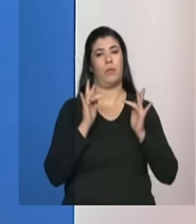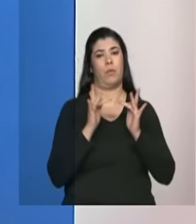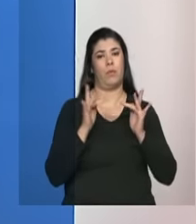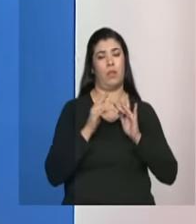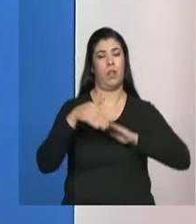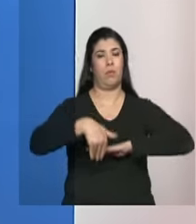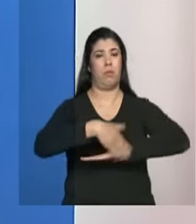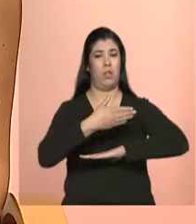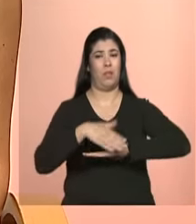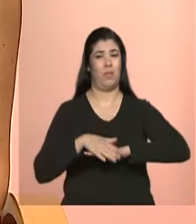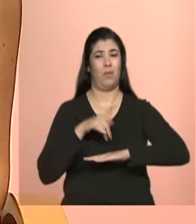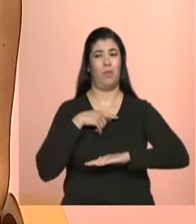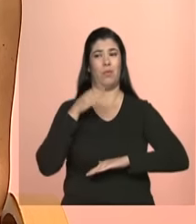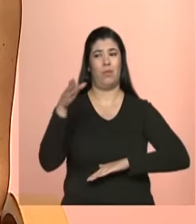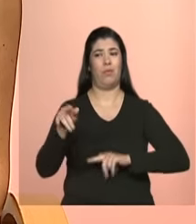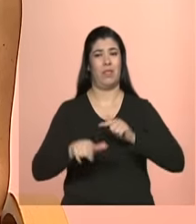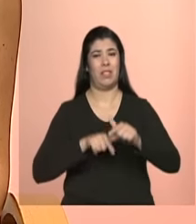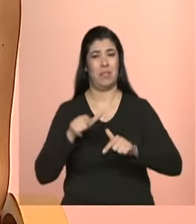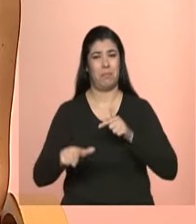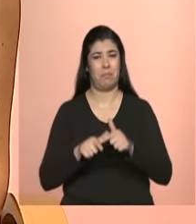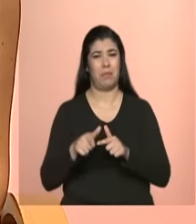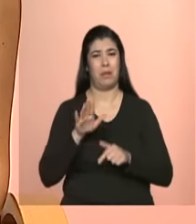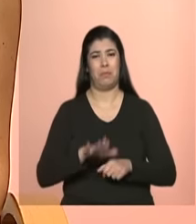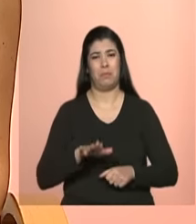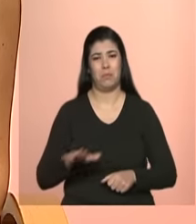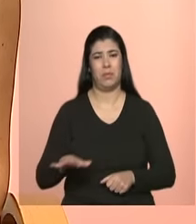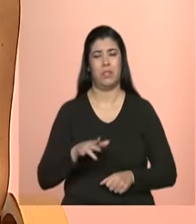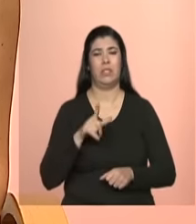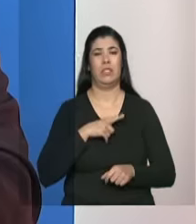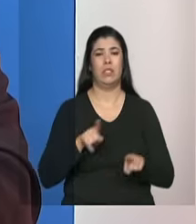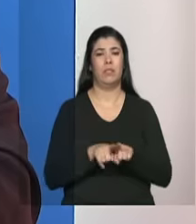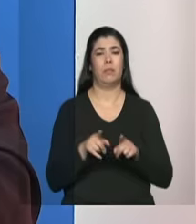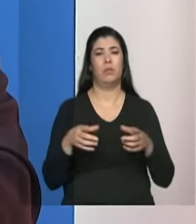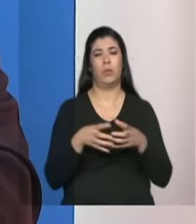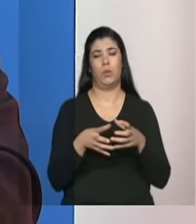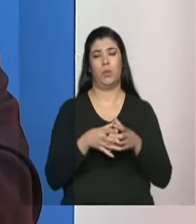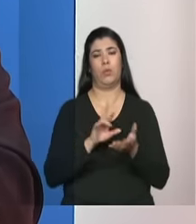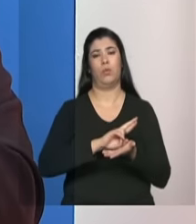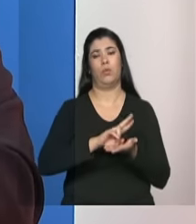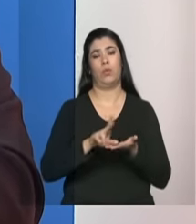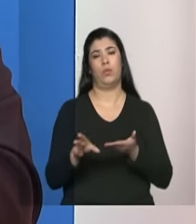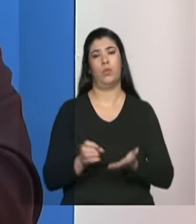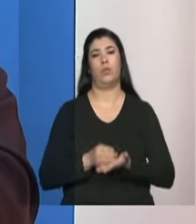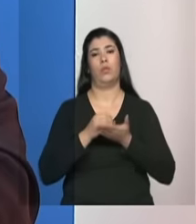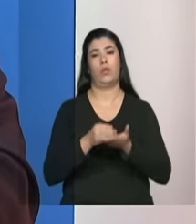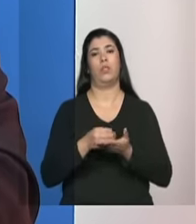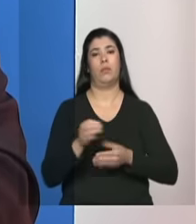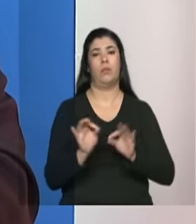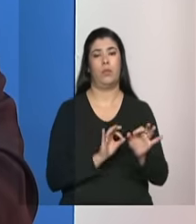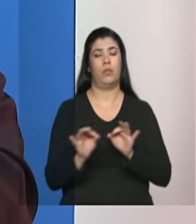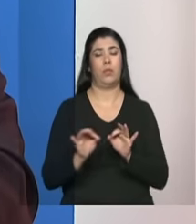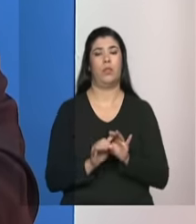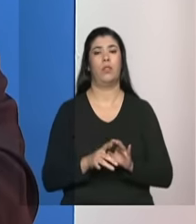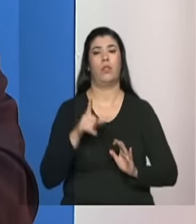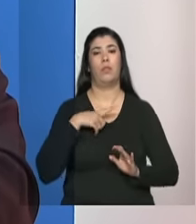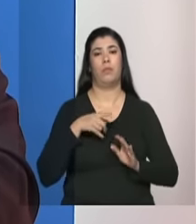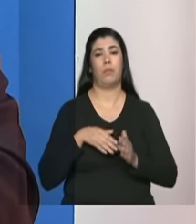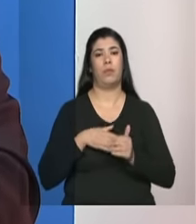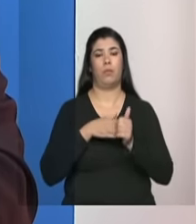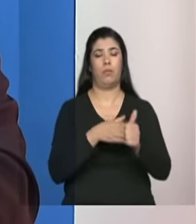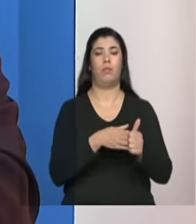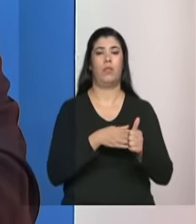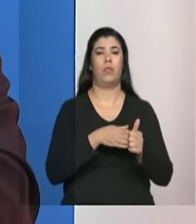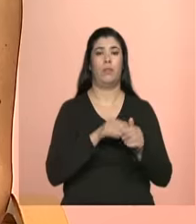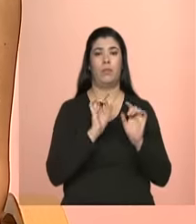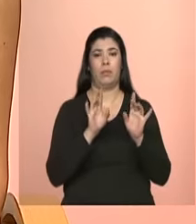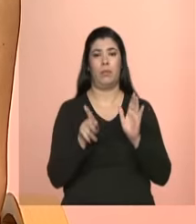já tem situação de trabalho infantil também todo esse conjunto de ofertas que estão sendo trabalhadas hoje na construção de diretrizes específicas para esses casos